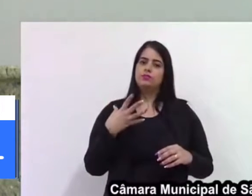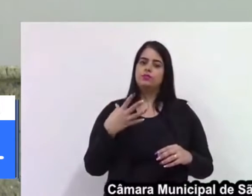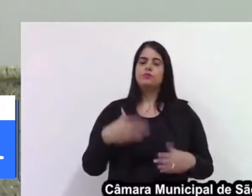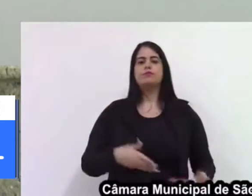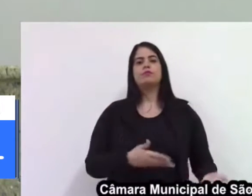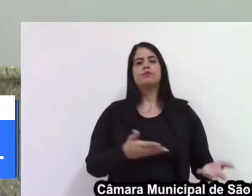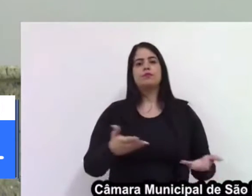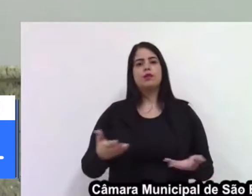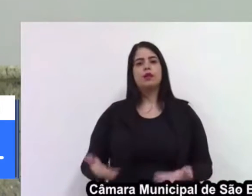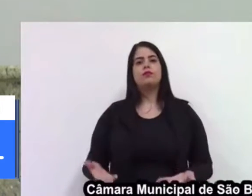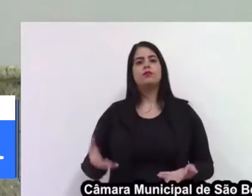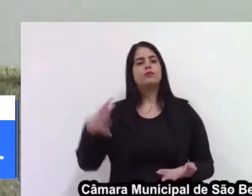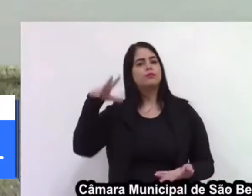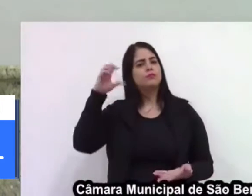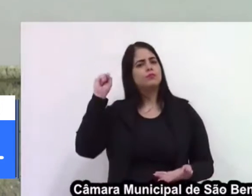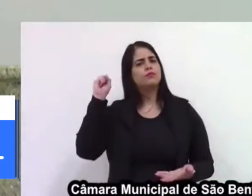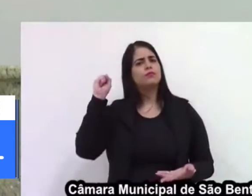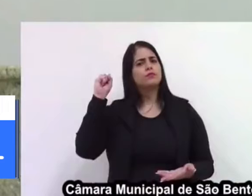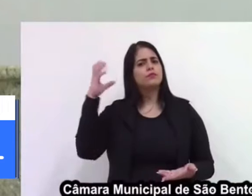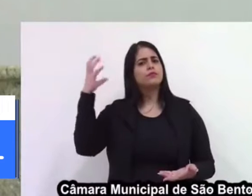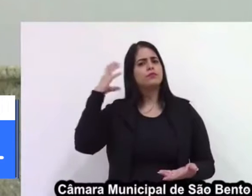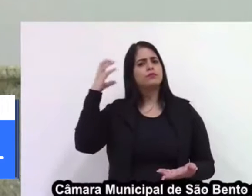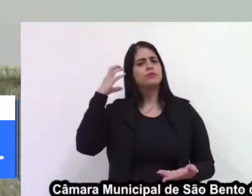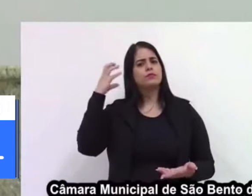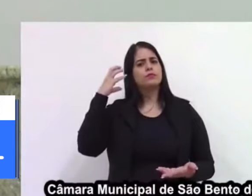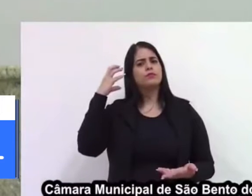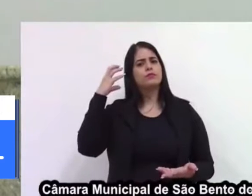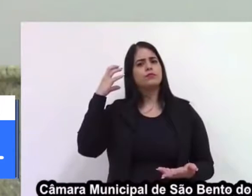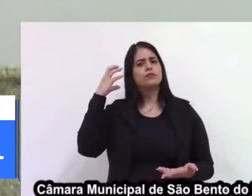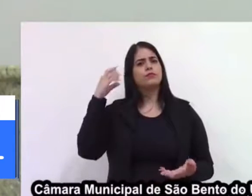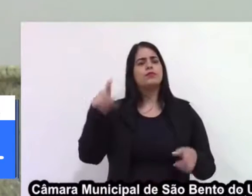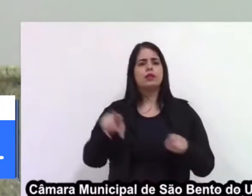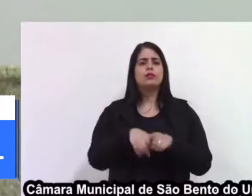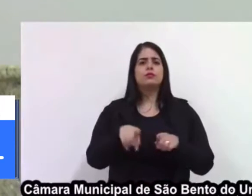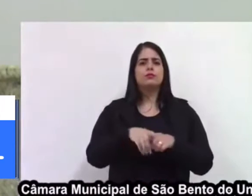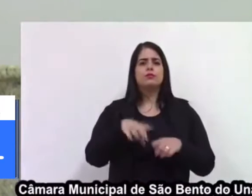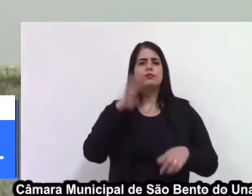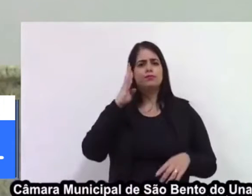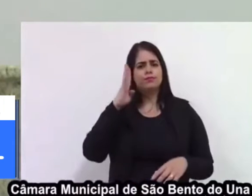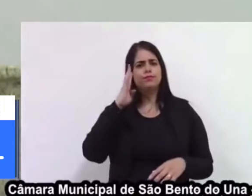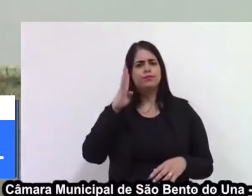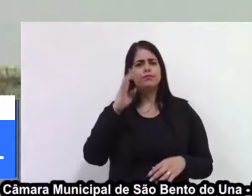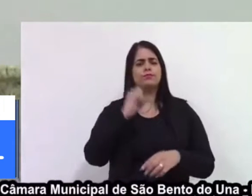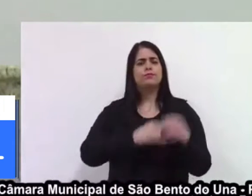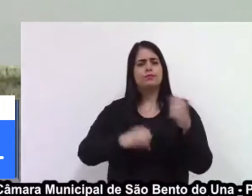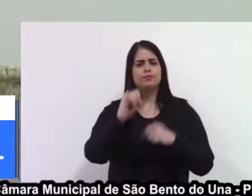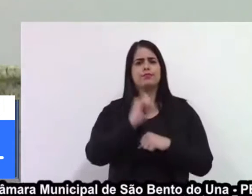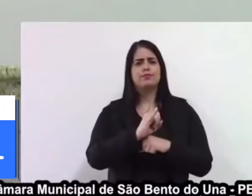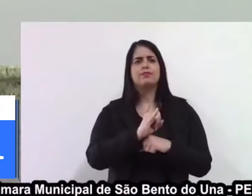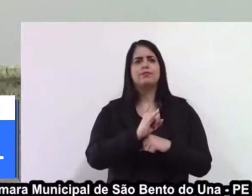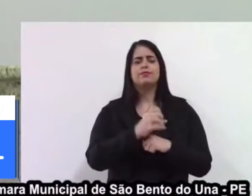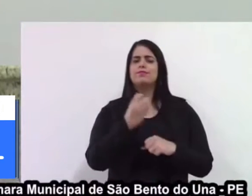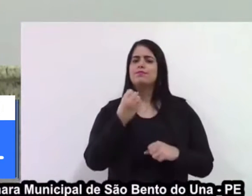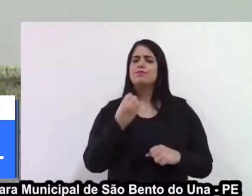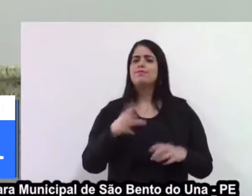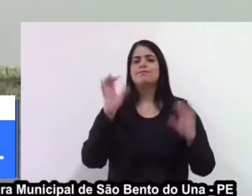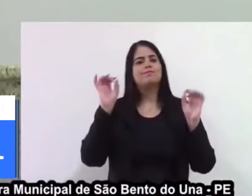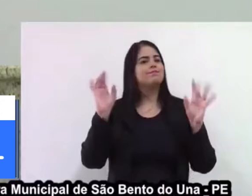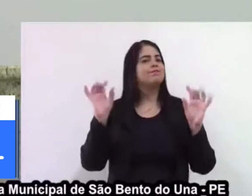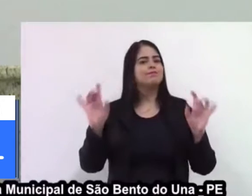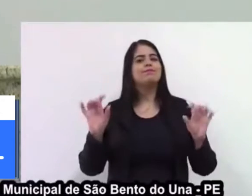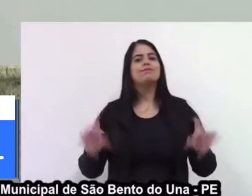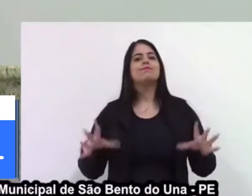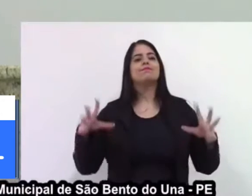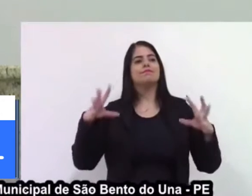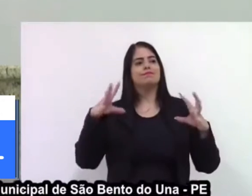da rádio São Bento FM, Espírito Santo FM, também os internautas, e um bom dia especial a todos que